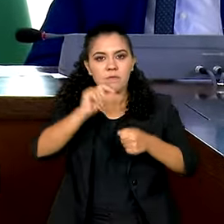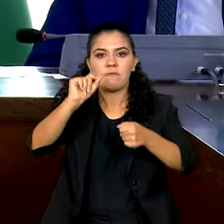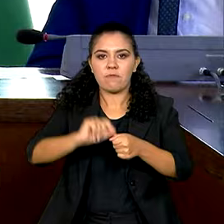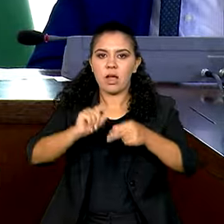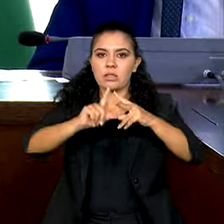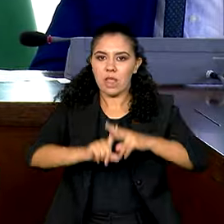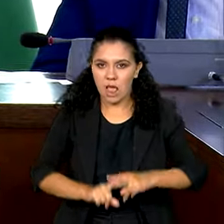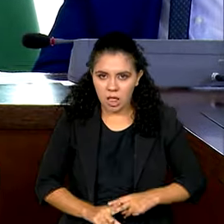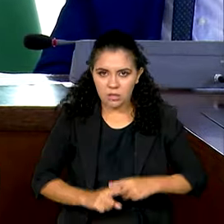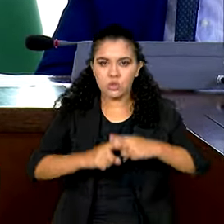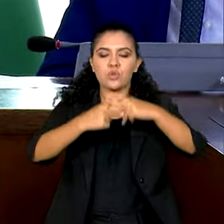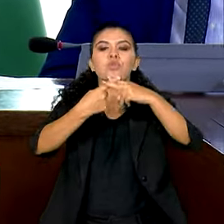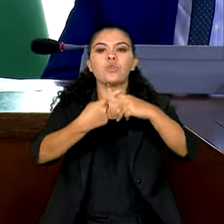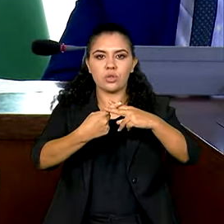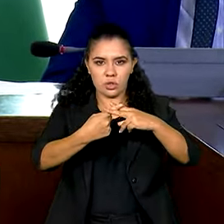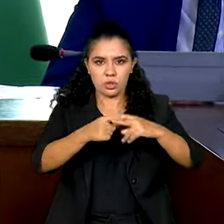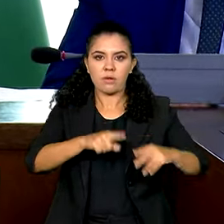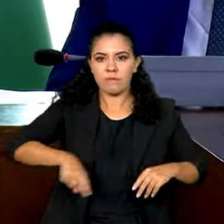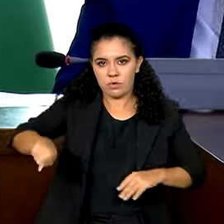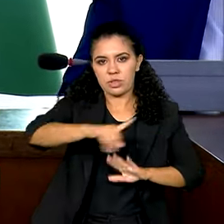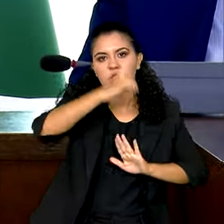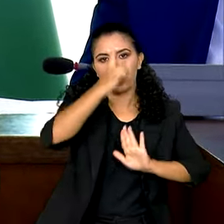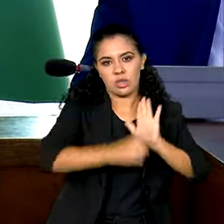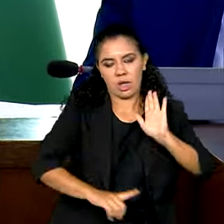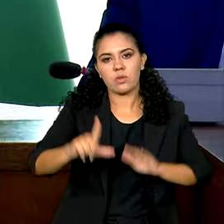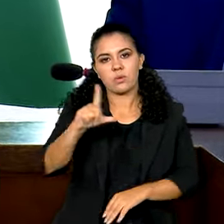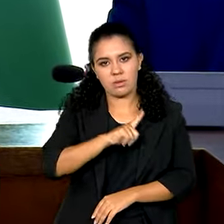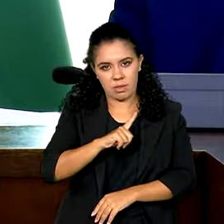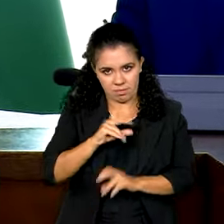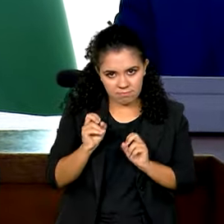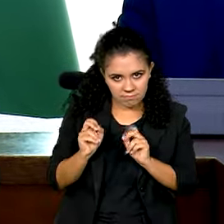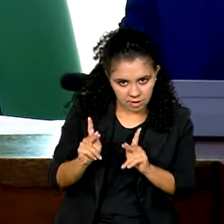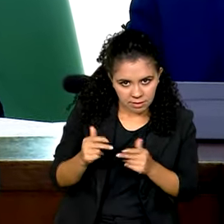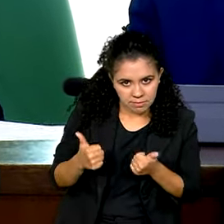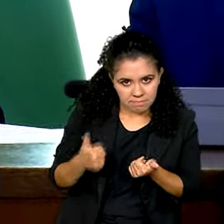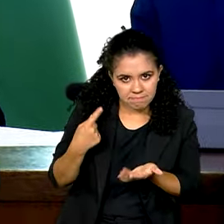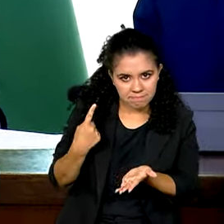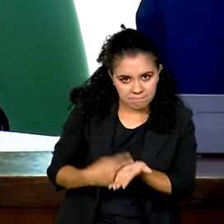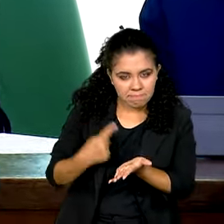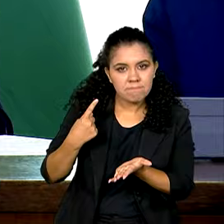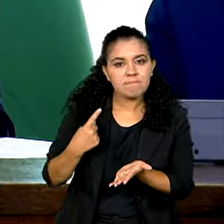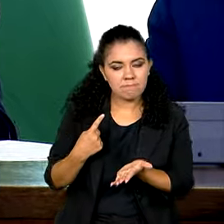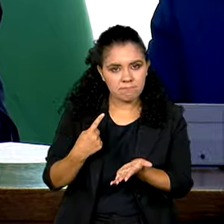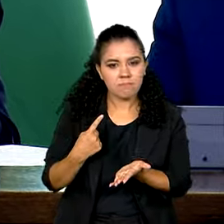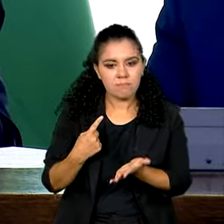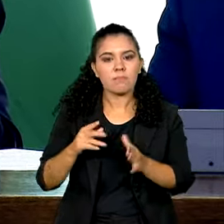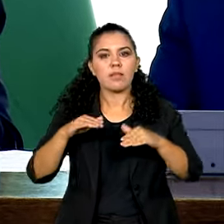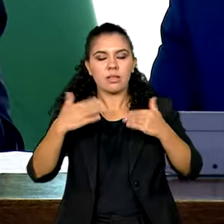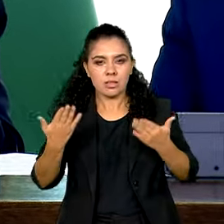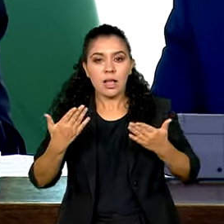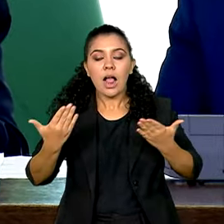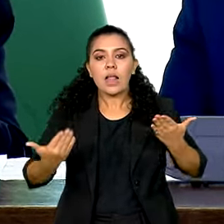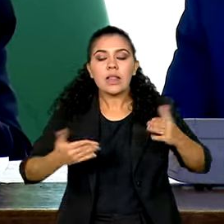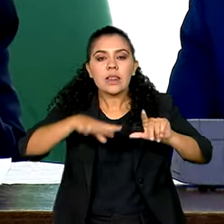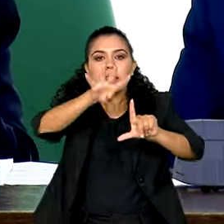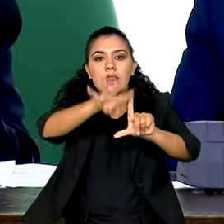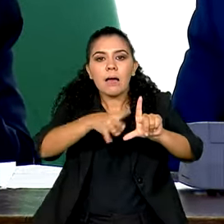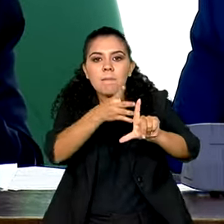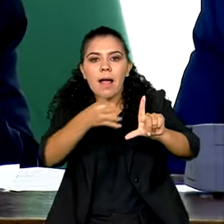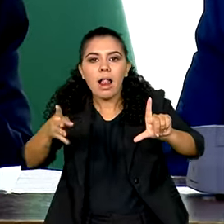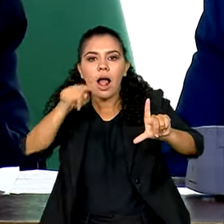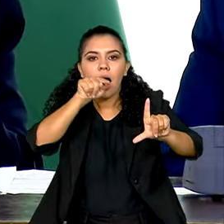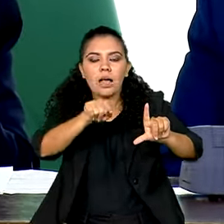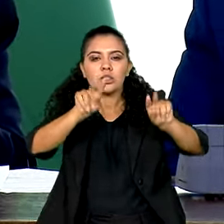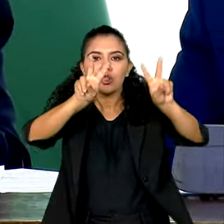que vocês têm direito, tá? O reajuste da tabela de serviço em cada dezembro.